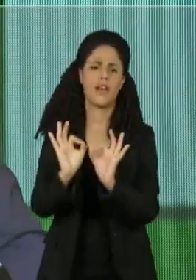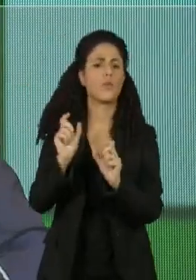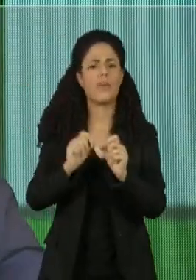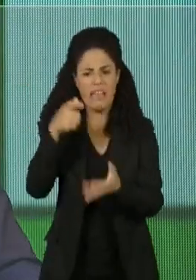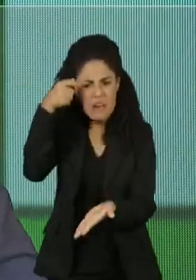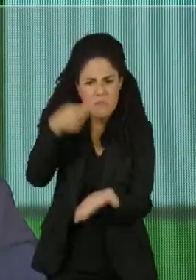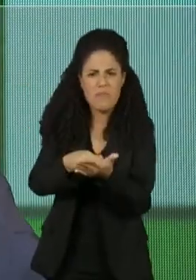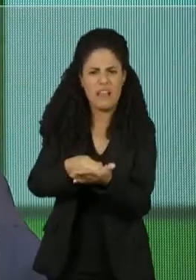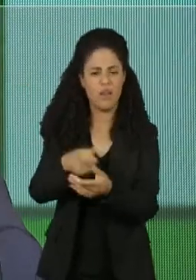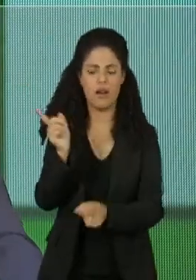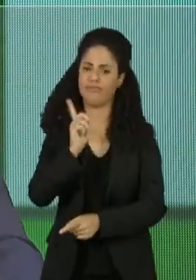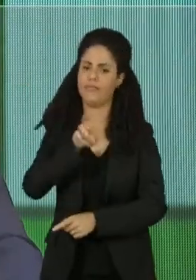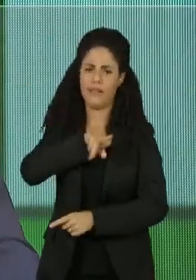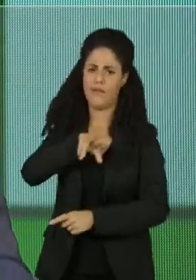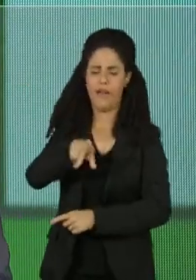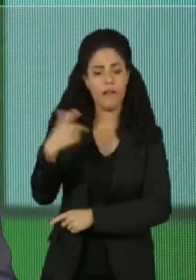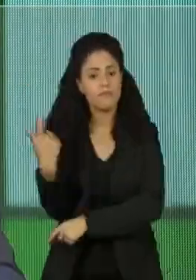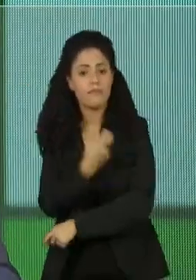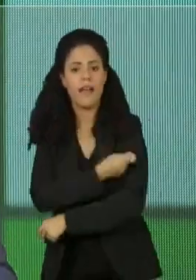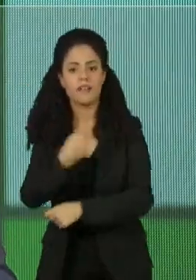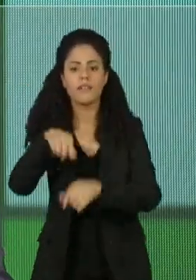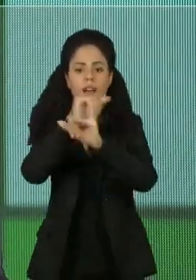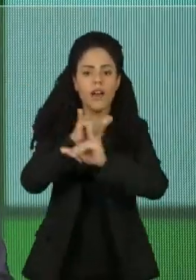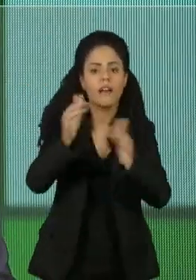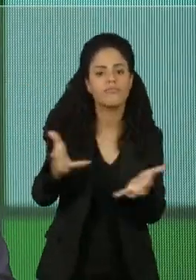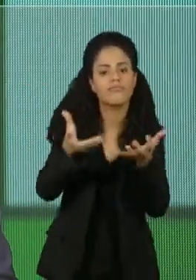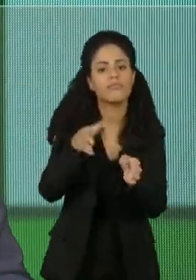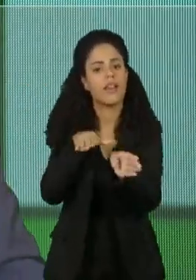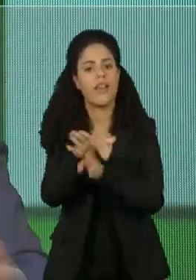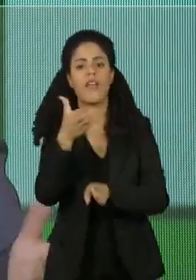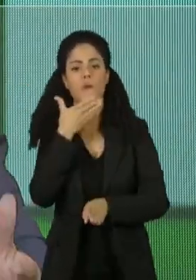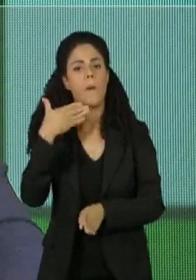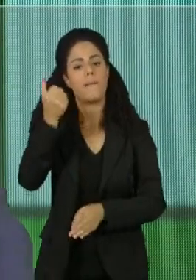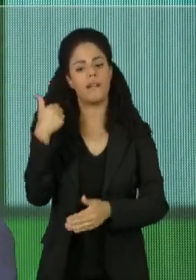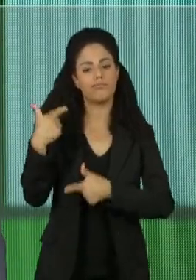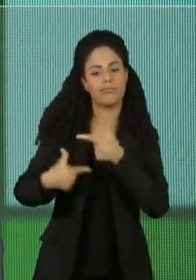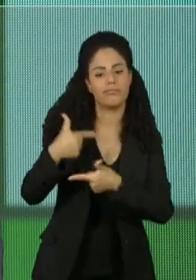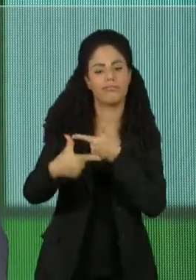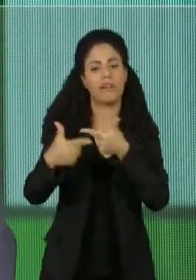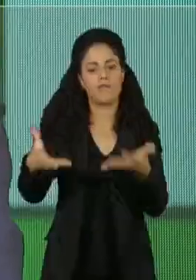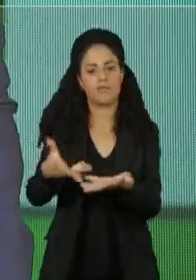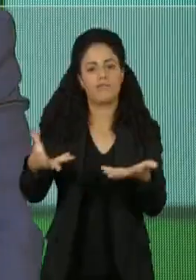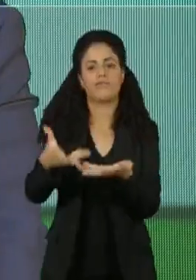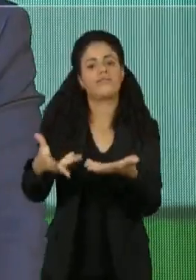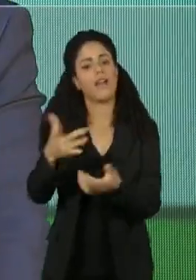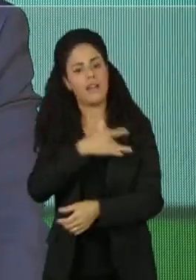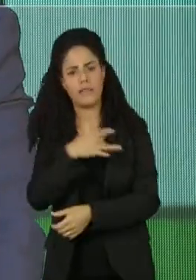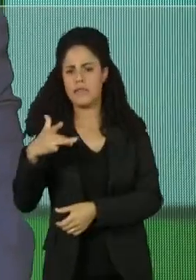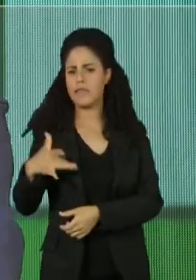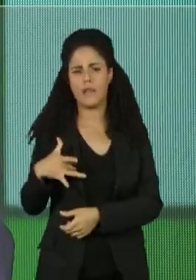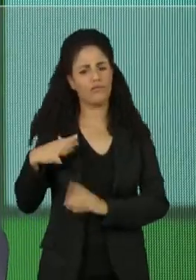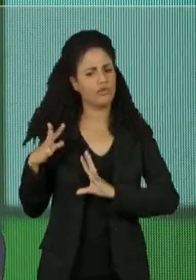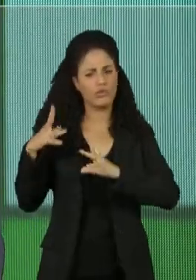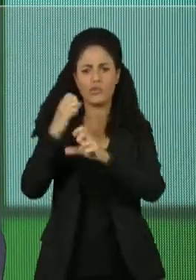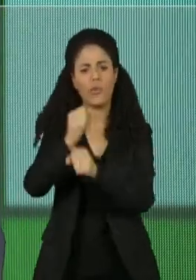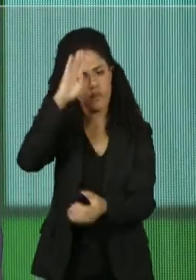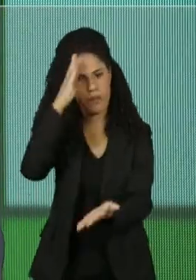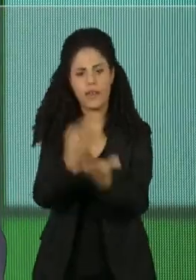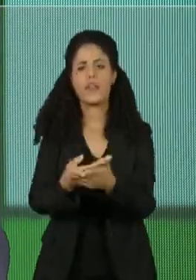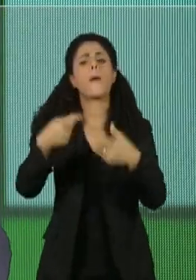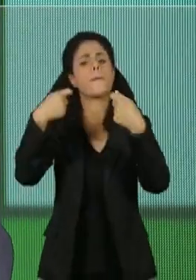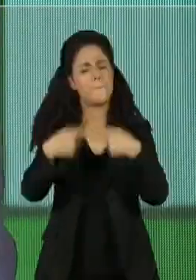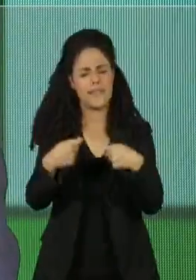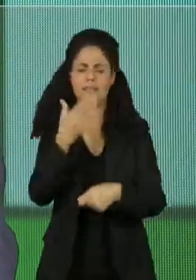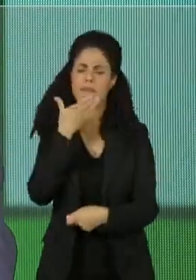ser obrigatória. A gente deve despertar essa consciência e é assim que nós vamos trabalhar. E vamos trabalhar na saúde como um todo, porque a saúde está